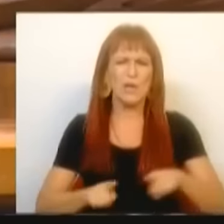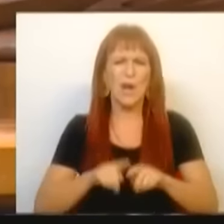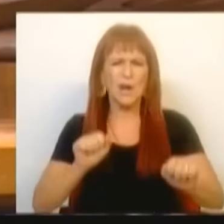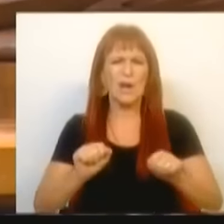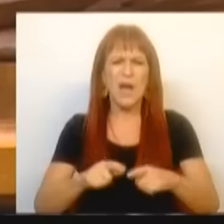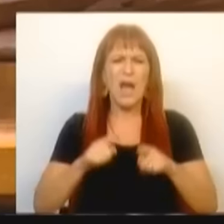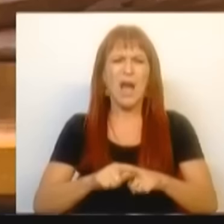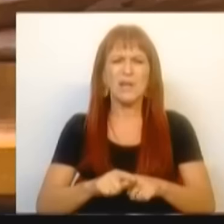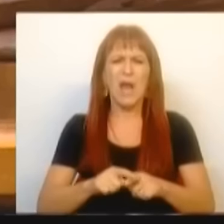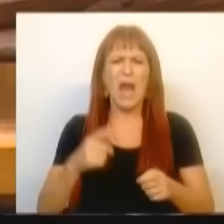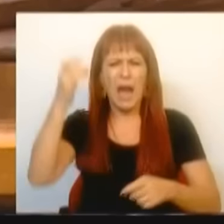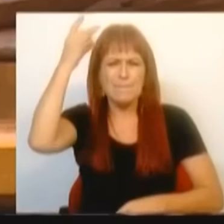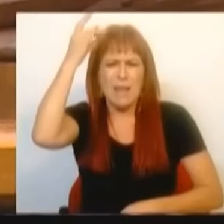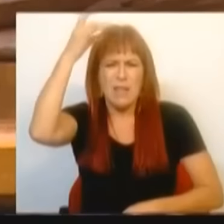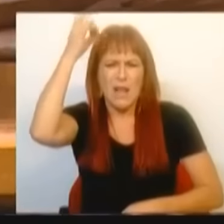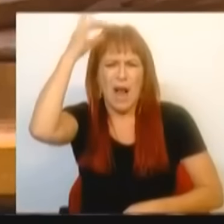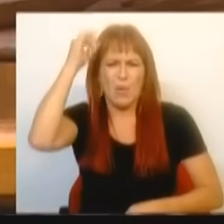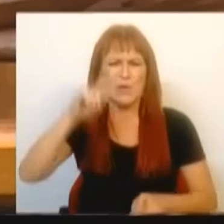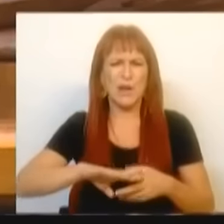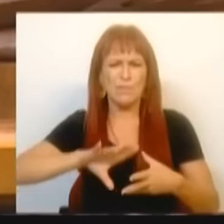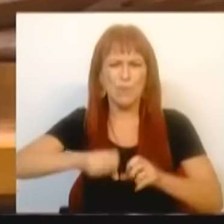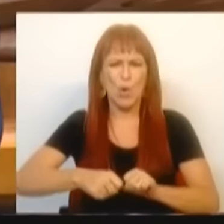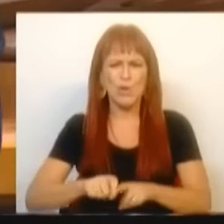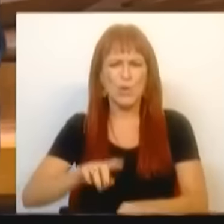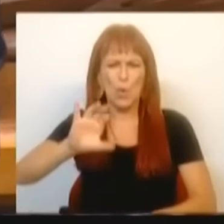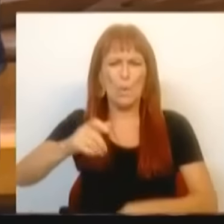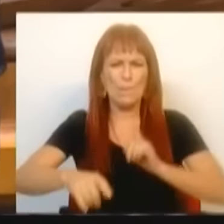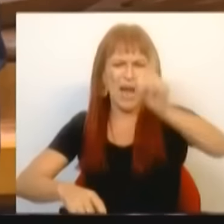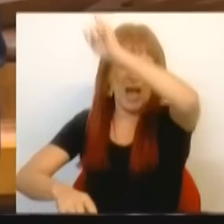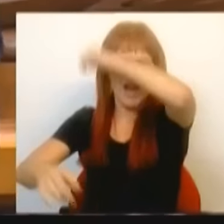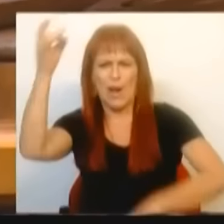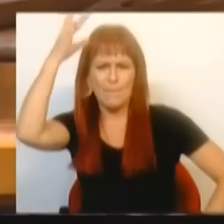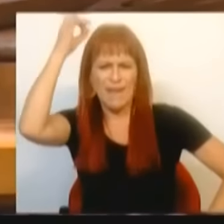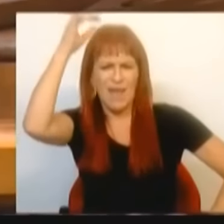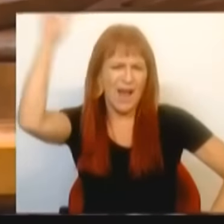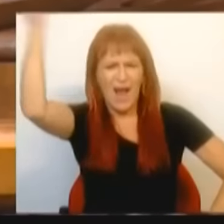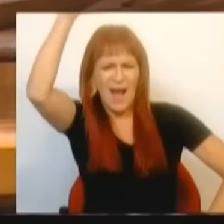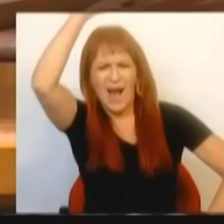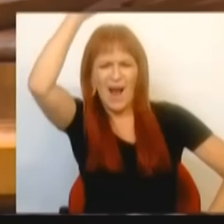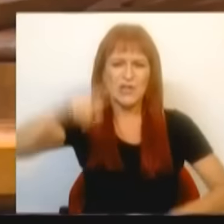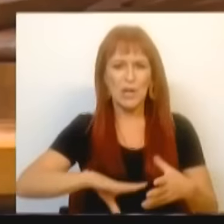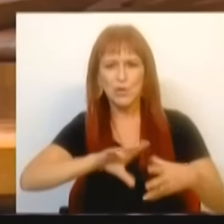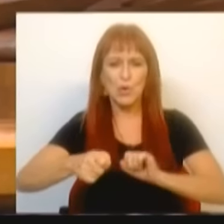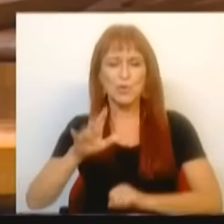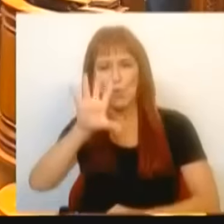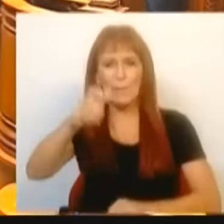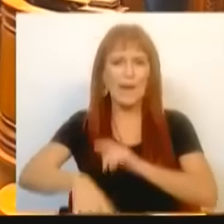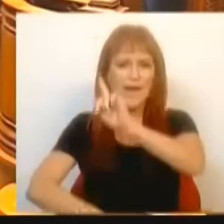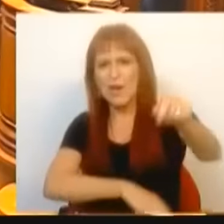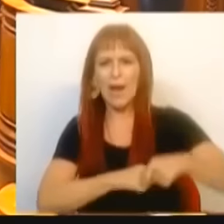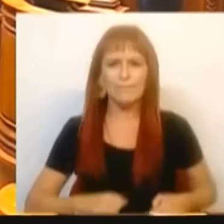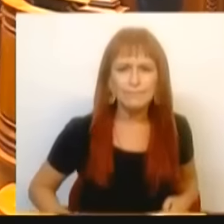bandidagem que está a destruir o nosso país. É bandidagem que está a destruir o nosso país.